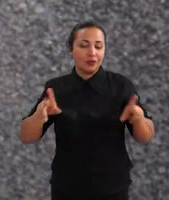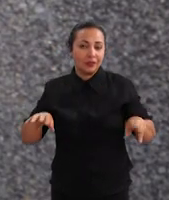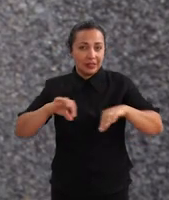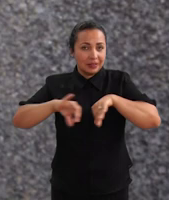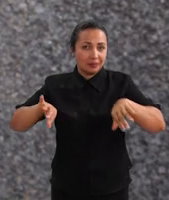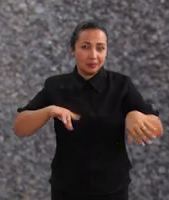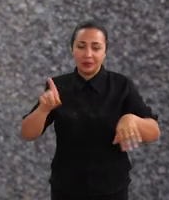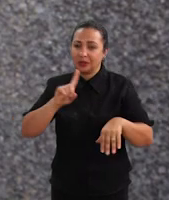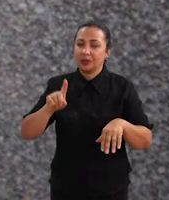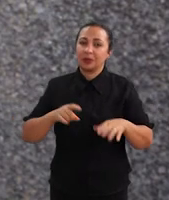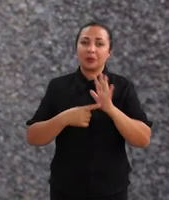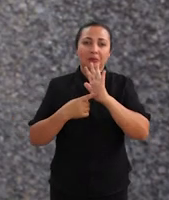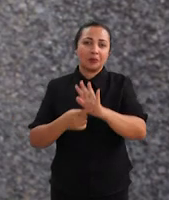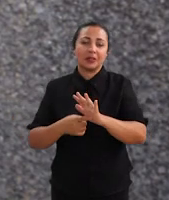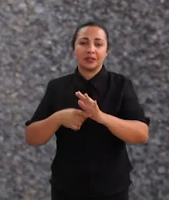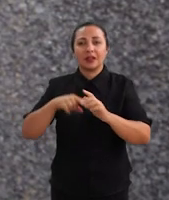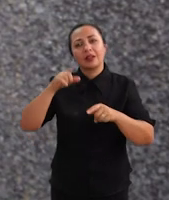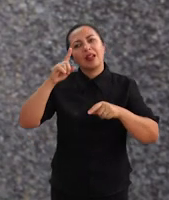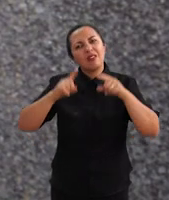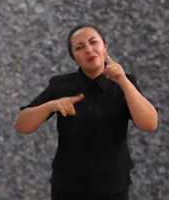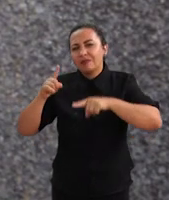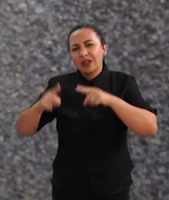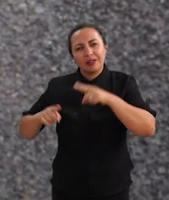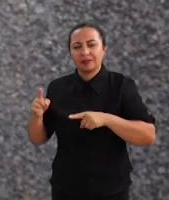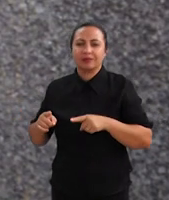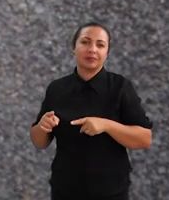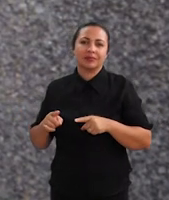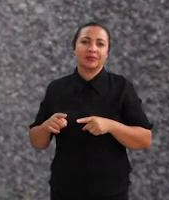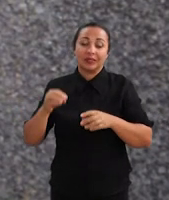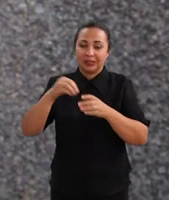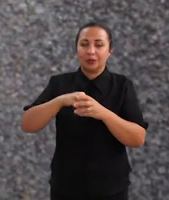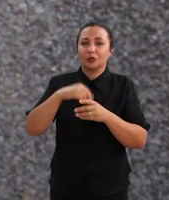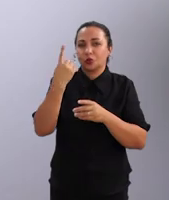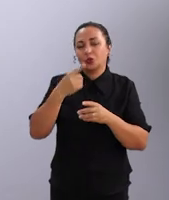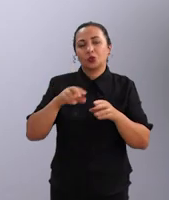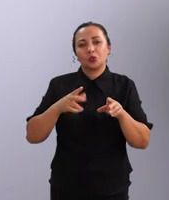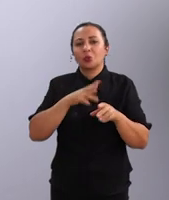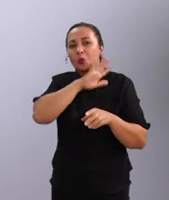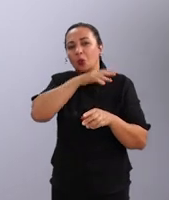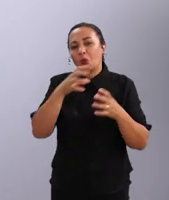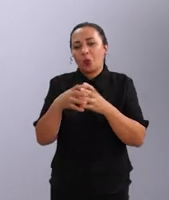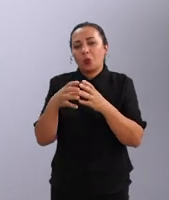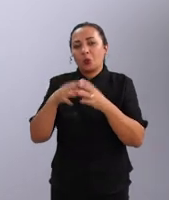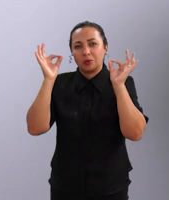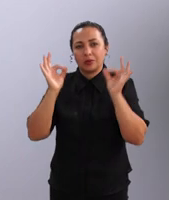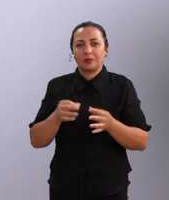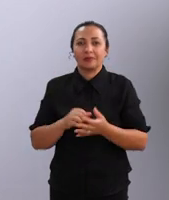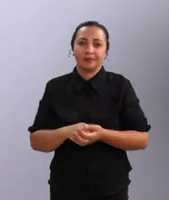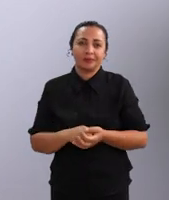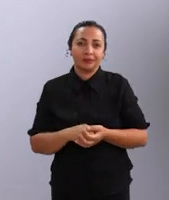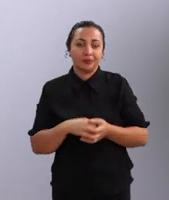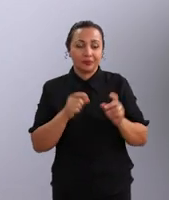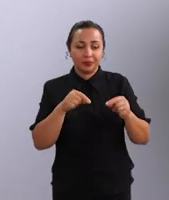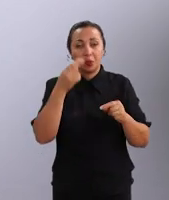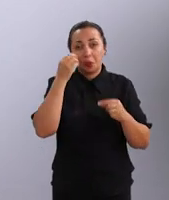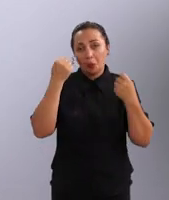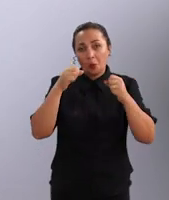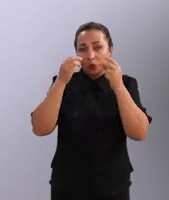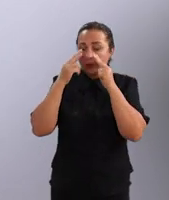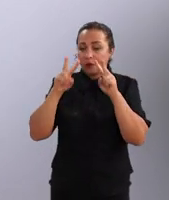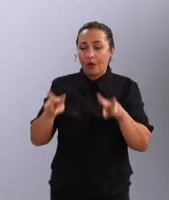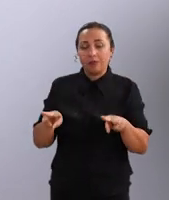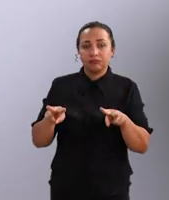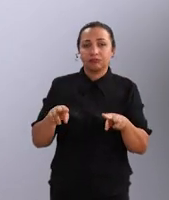espécies não apresentam variação dentro de uma mesma espécie. Aqui a gente pode ver a diferença